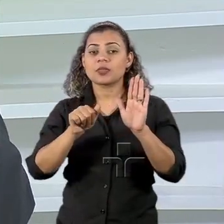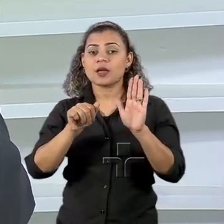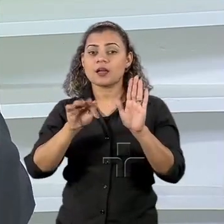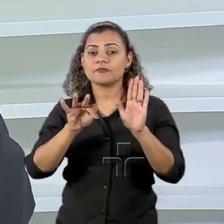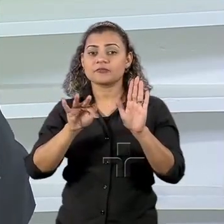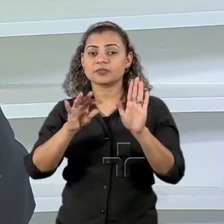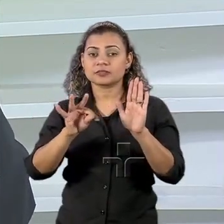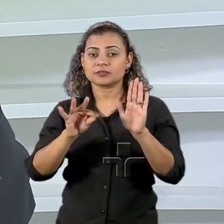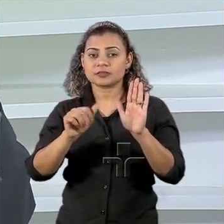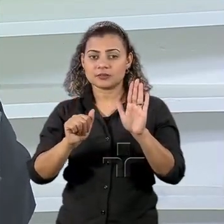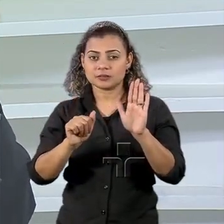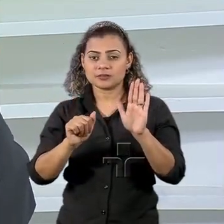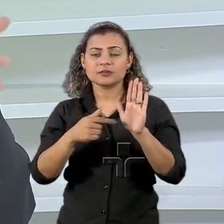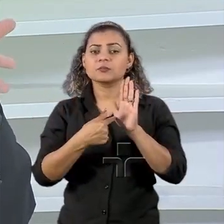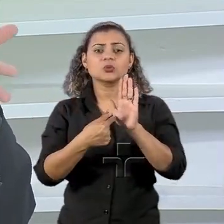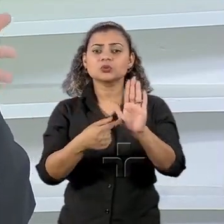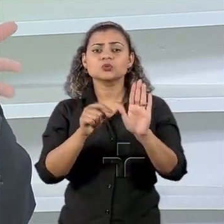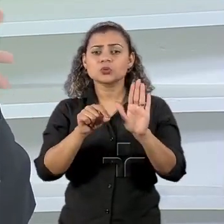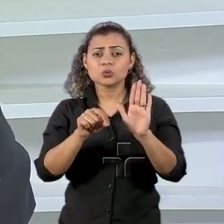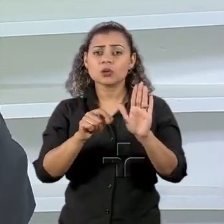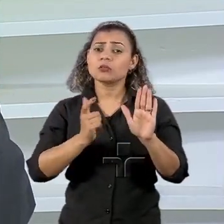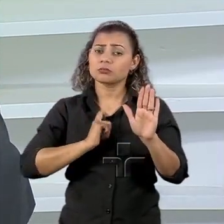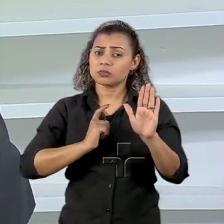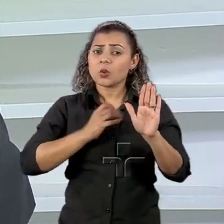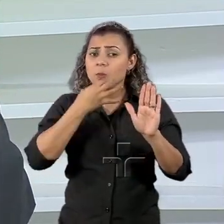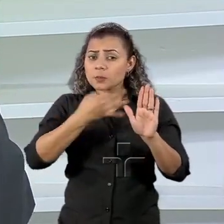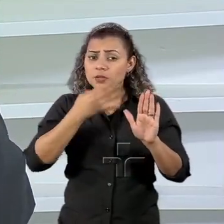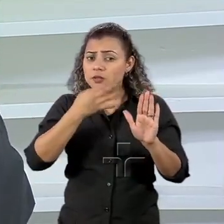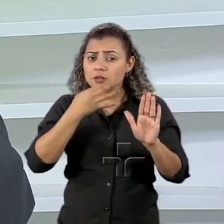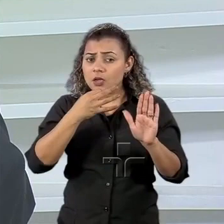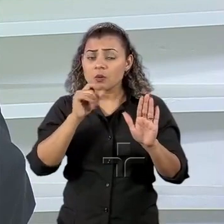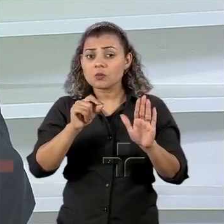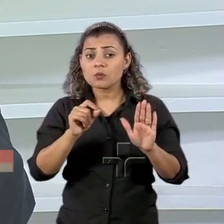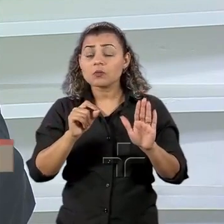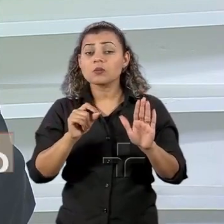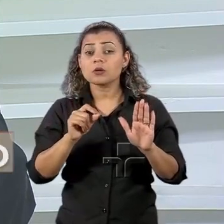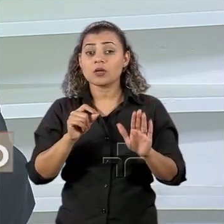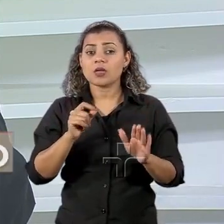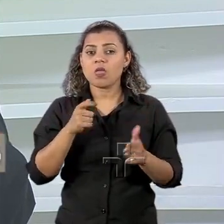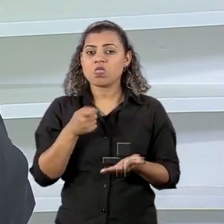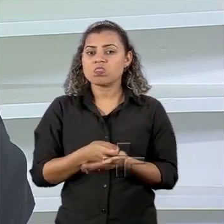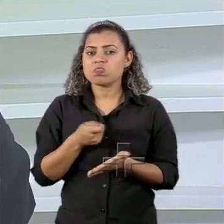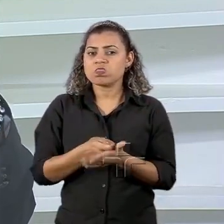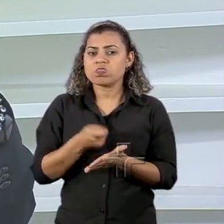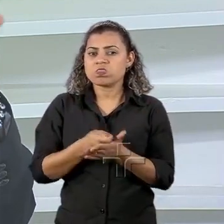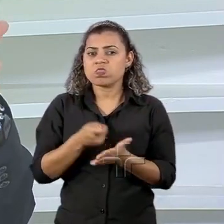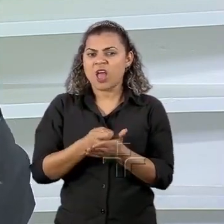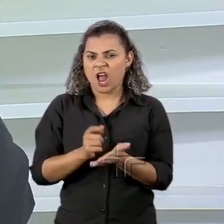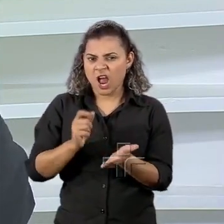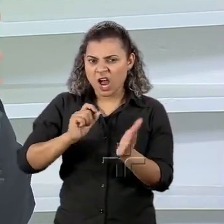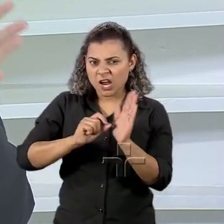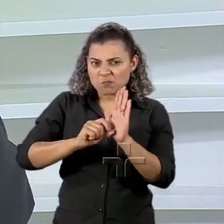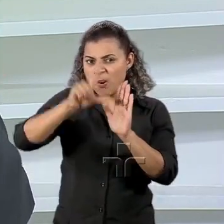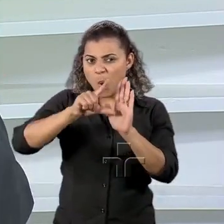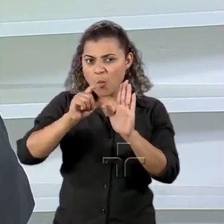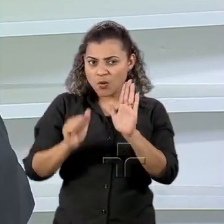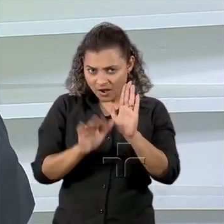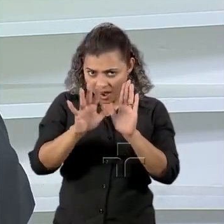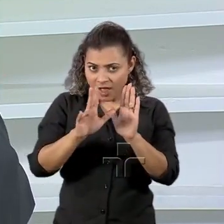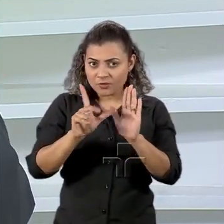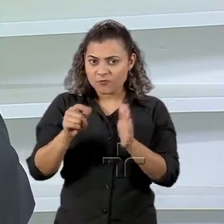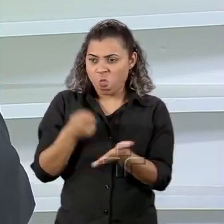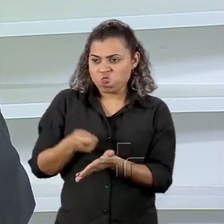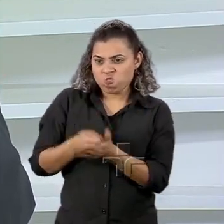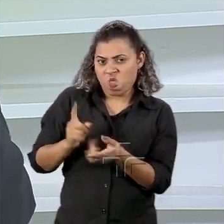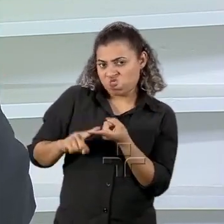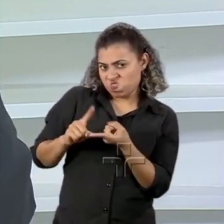e tudo isso no ponto de vista dele provou que ameaçar com tarifa funciona. Foi o que ele disse ali no discurso dele na Casa